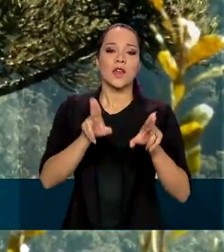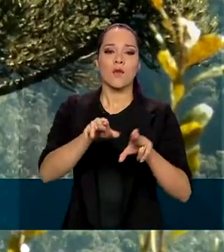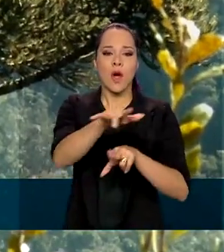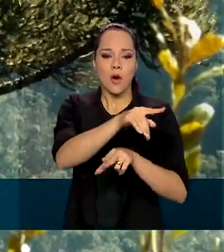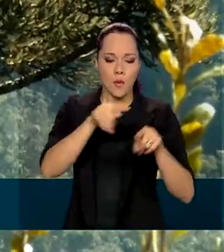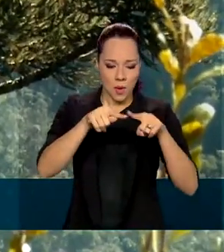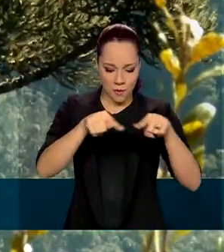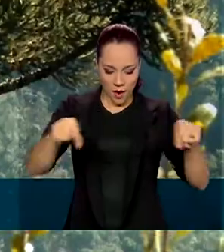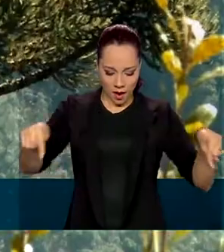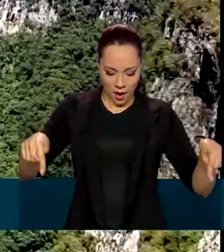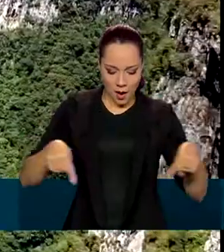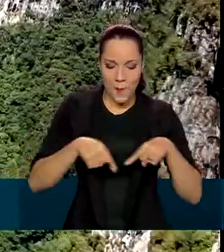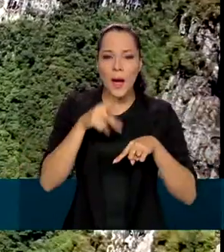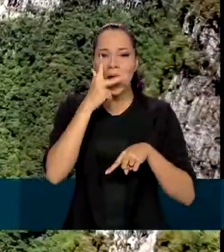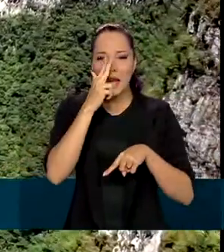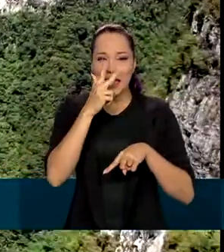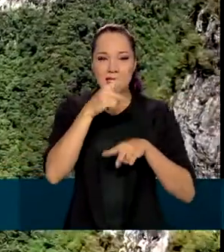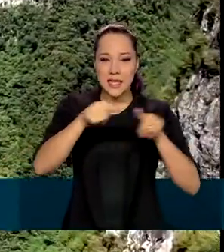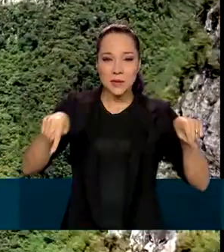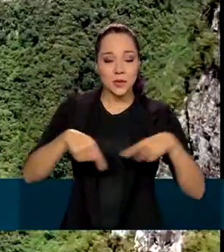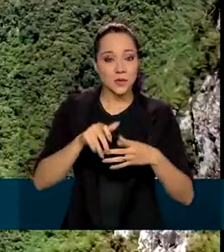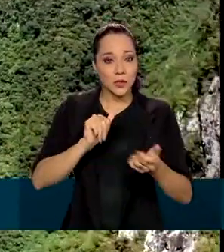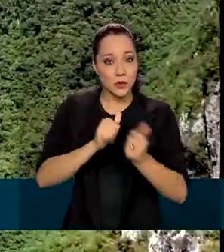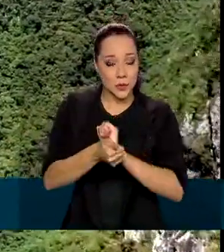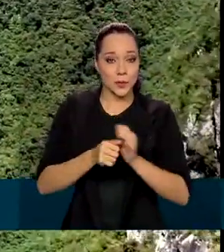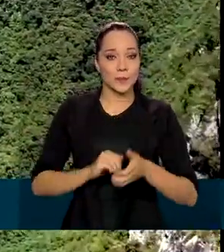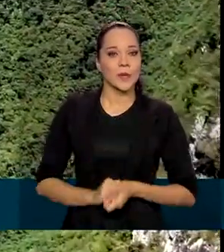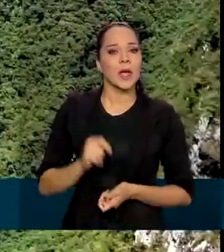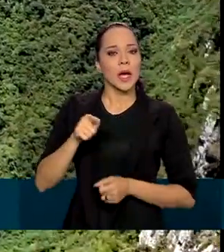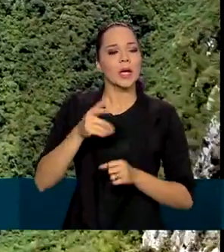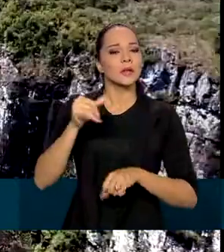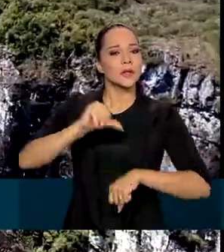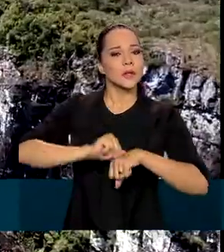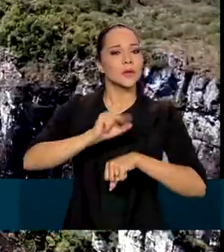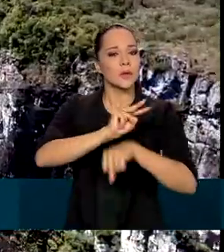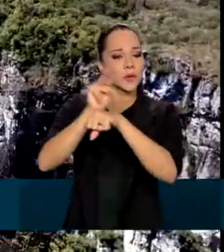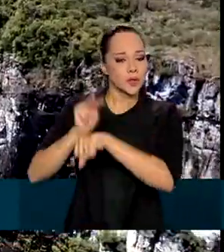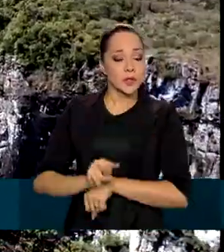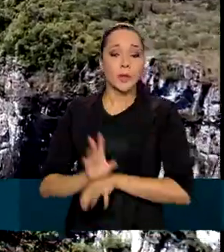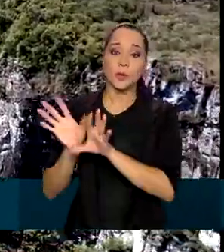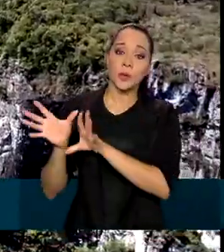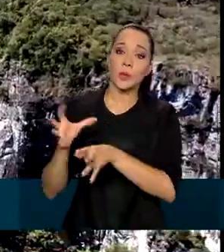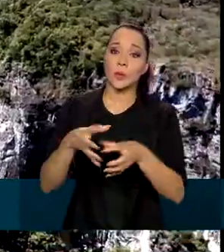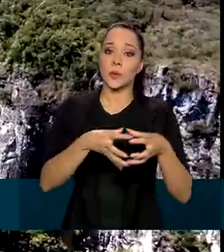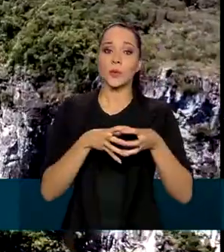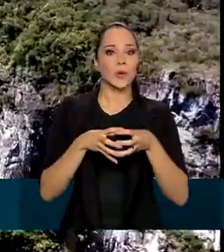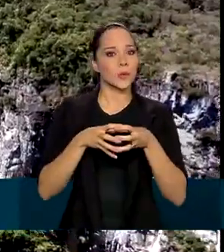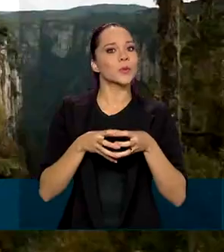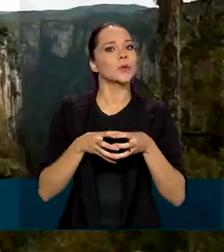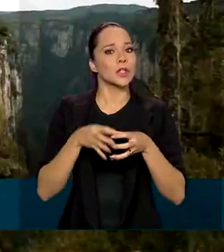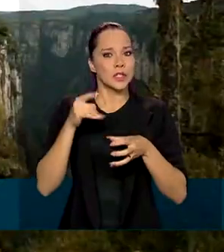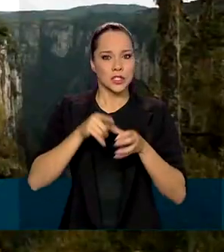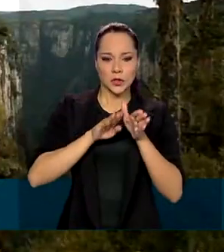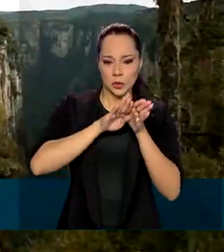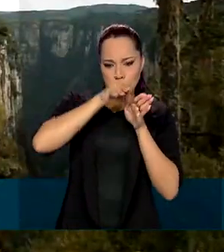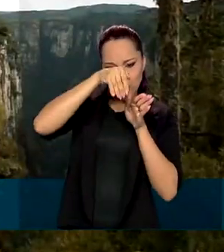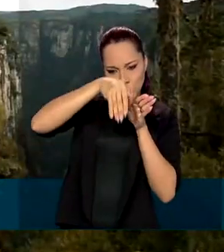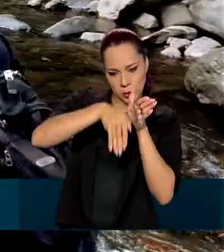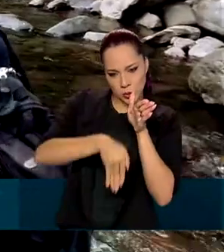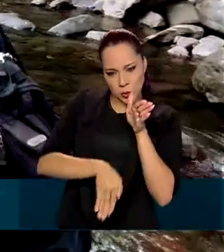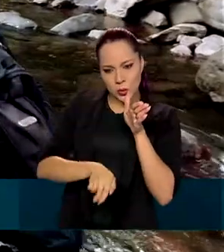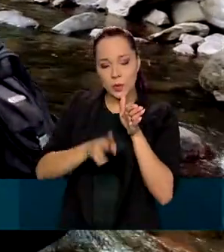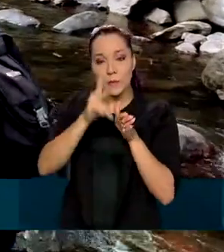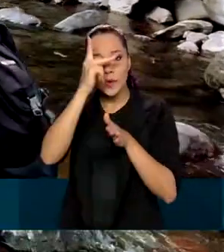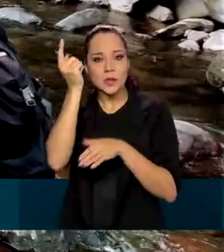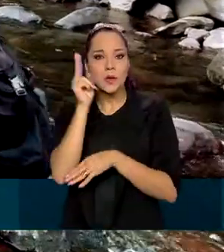campo de futebol oficial. As unidades de conservação abrigam um conjunto de grandes quênios que atraem